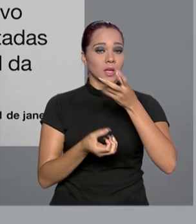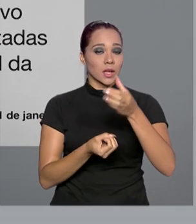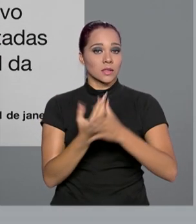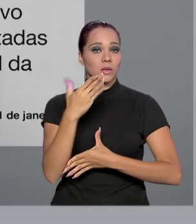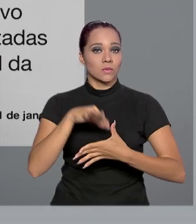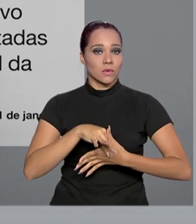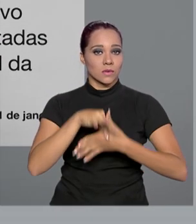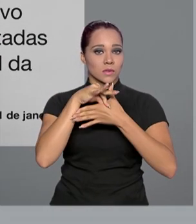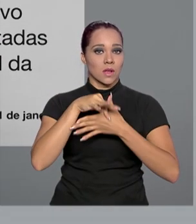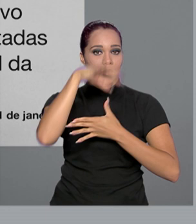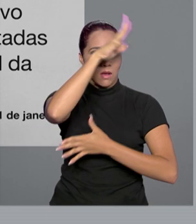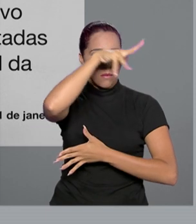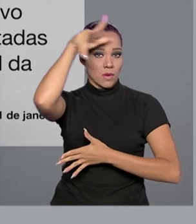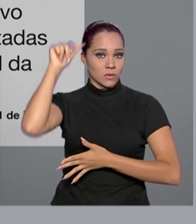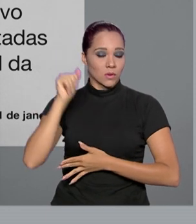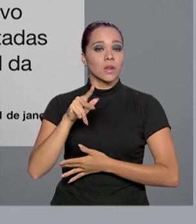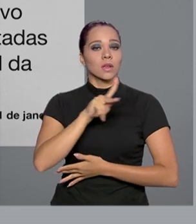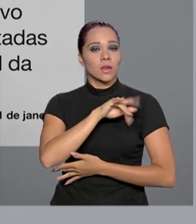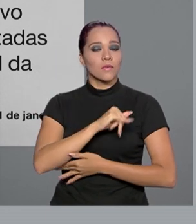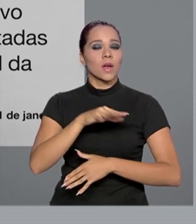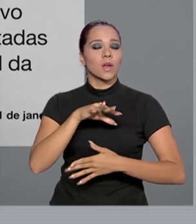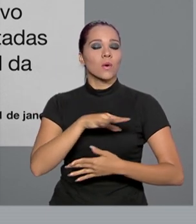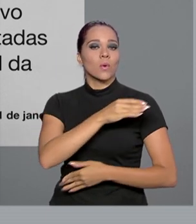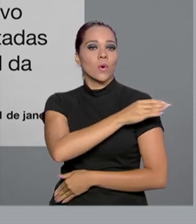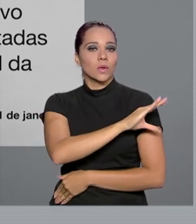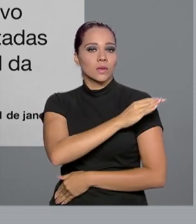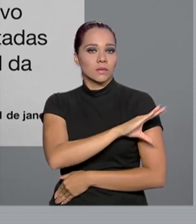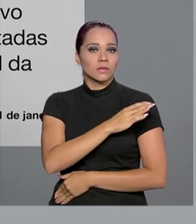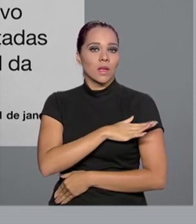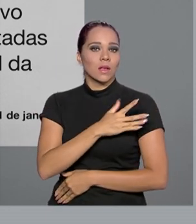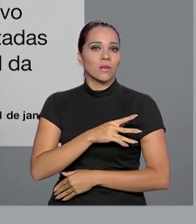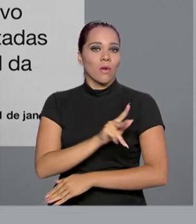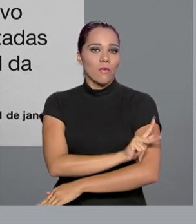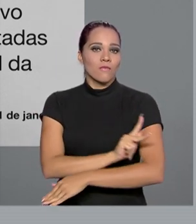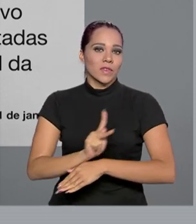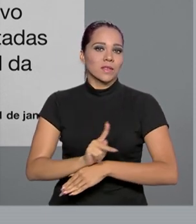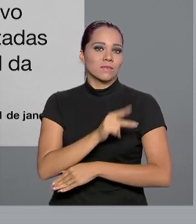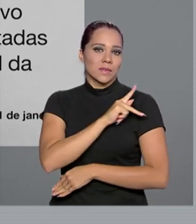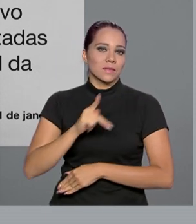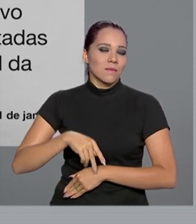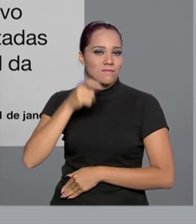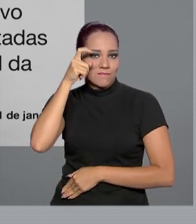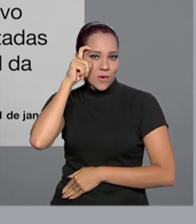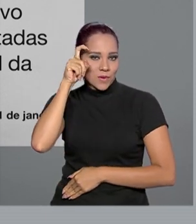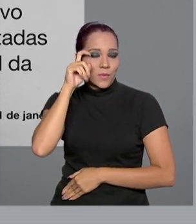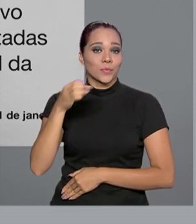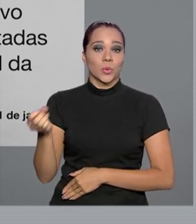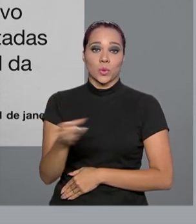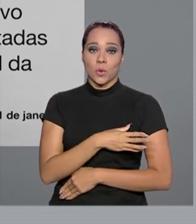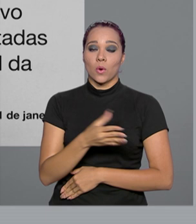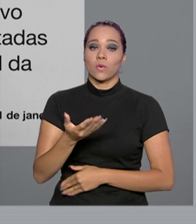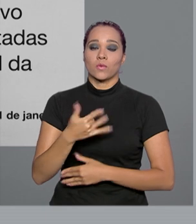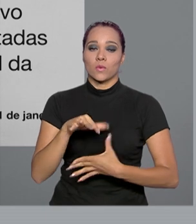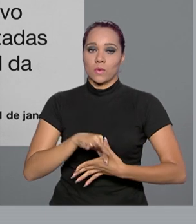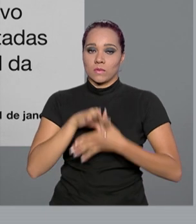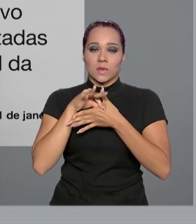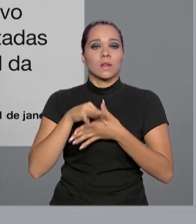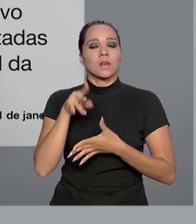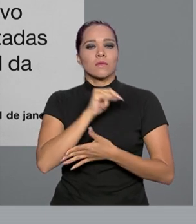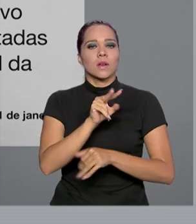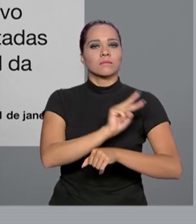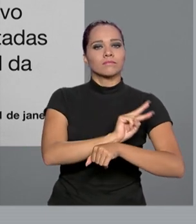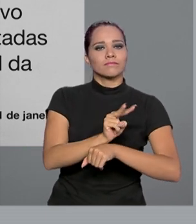do Conselho da Amazônia, que será coordenado pelo vice-presidente Hamilton Mourão. O novo conselho, segundo o presidente, vai